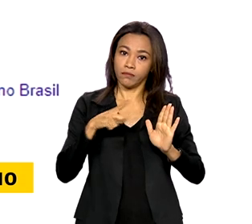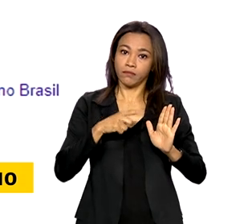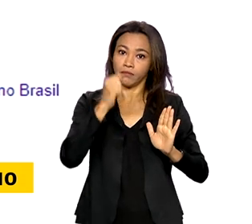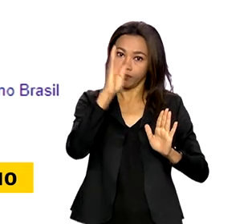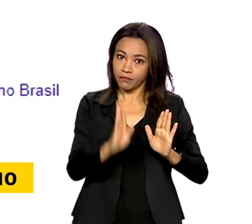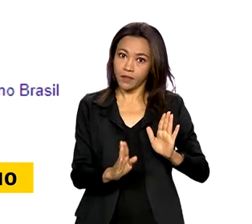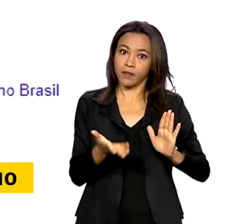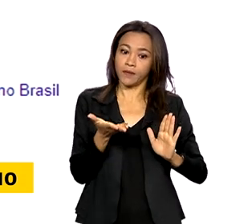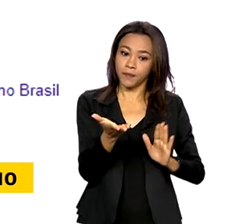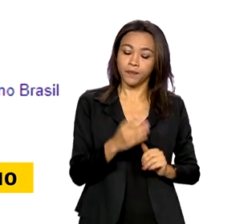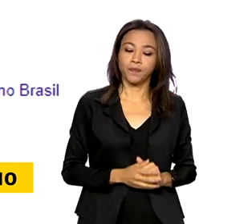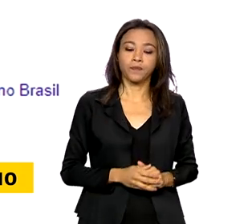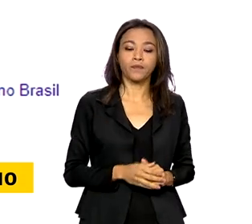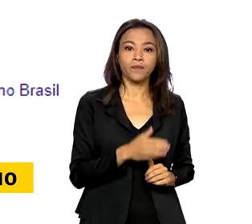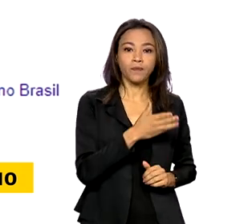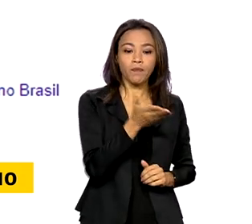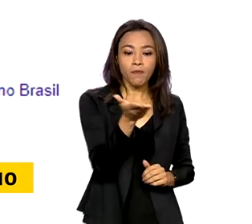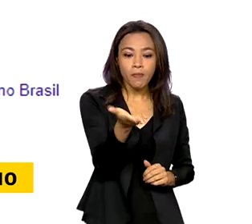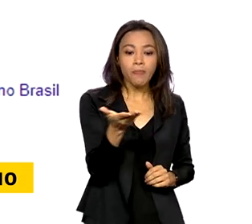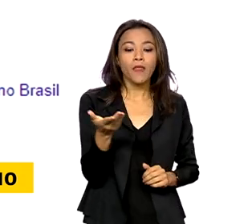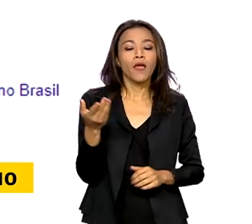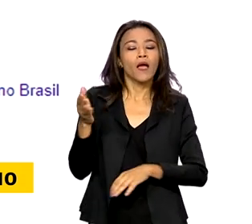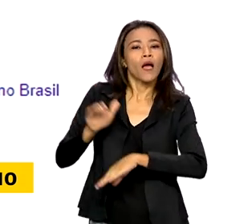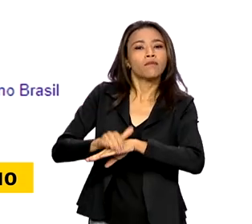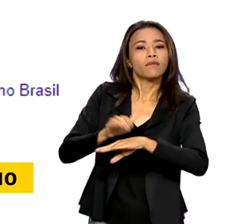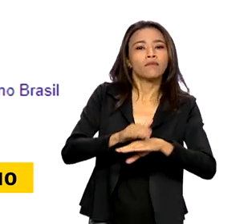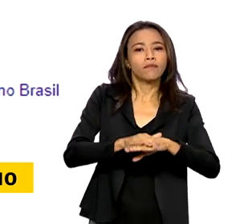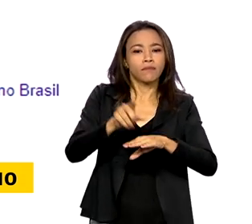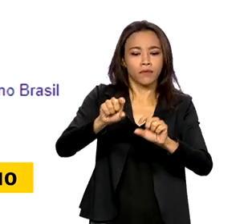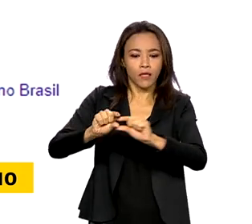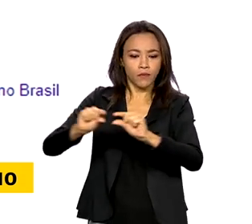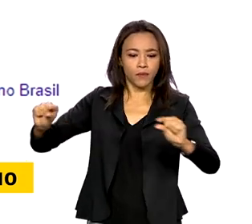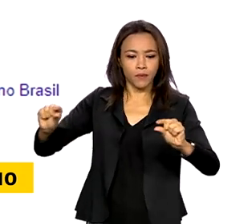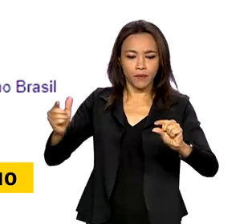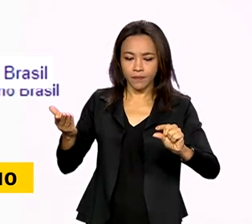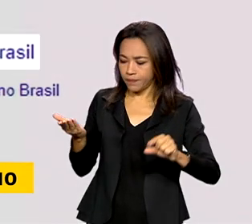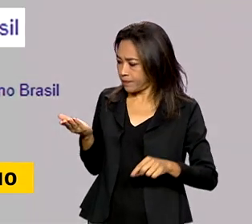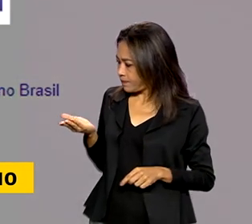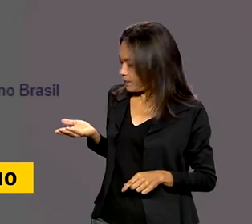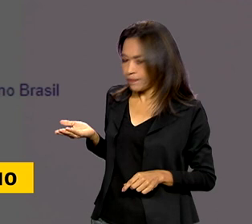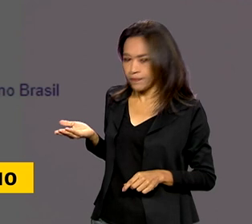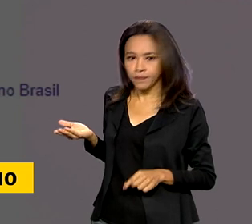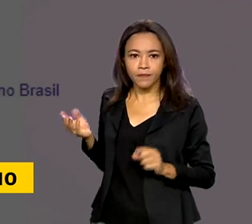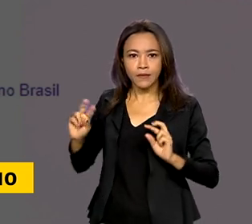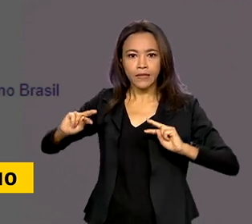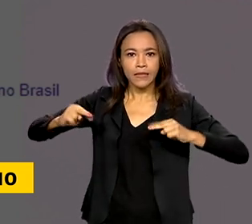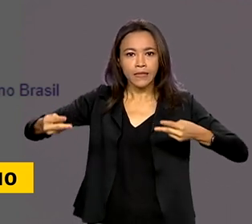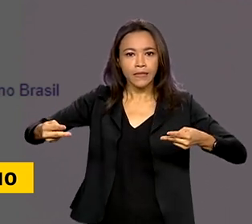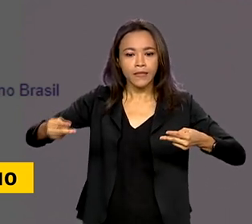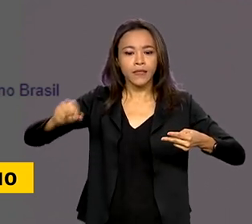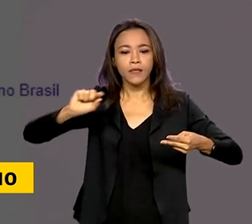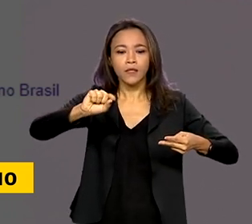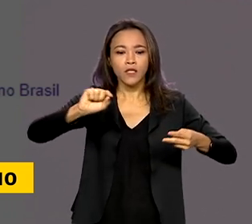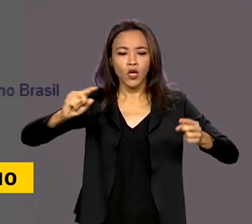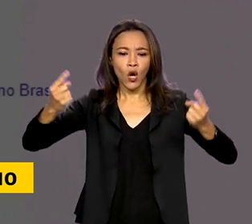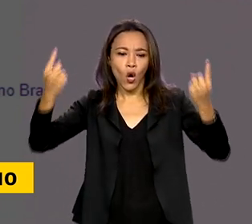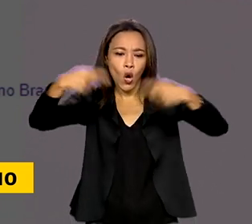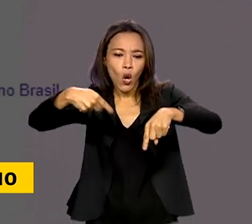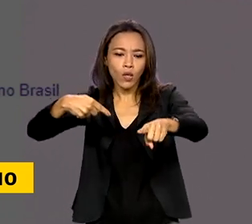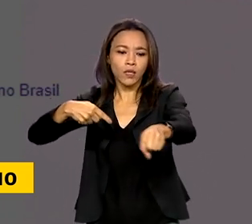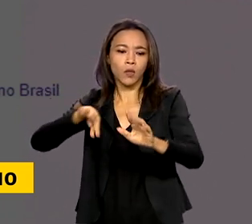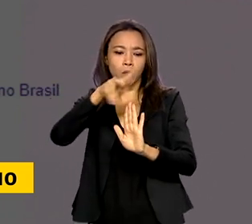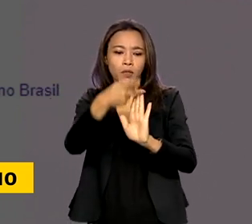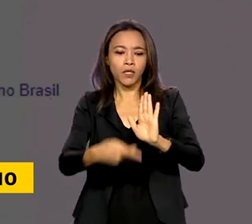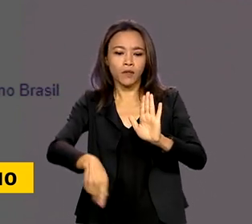As medidas foram tomadas após o Google exibir em sua página inicial um link posicionamento contrário ao